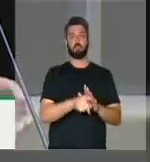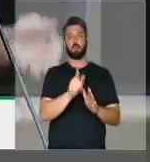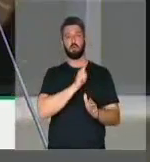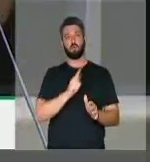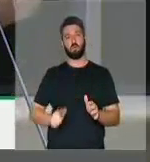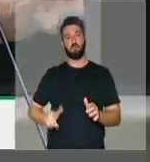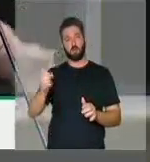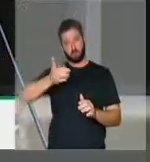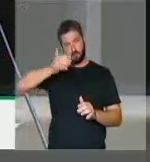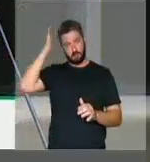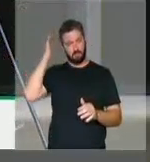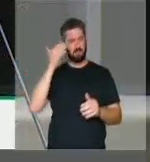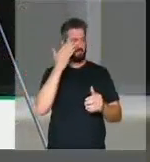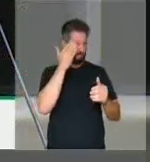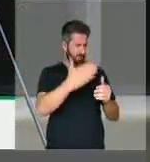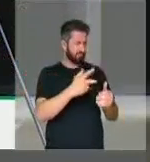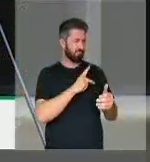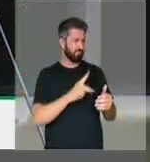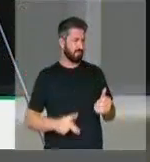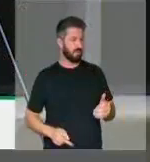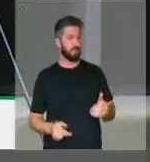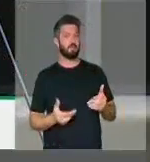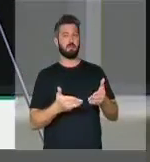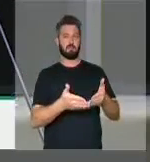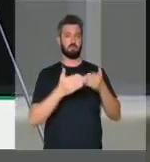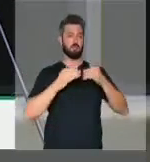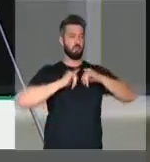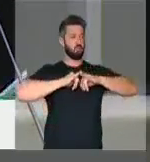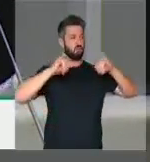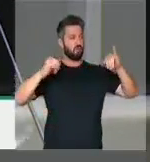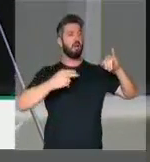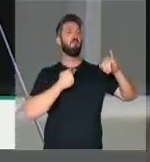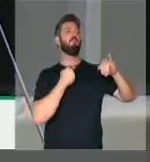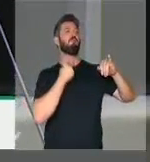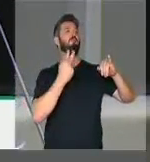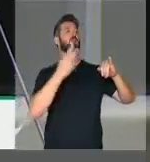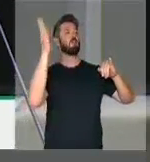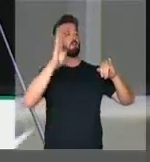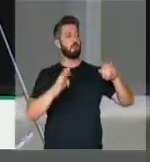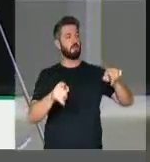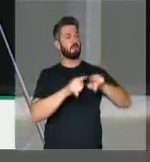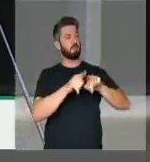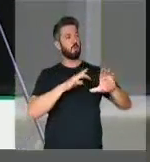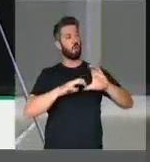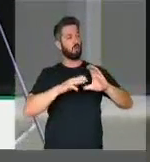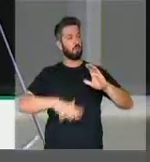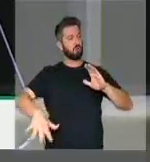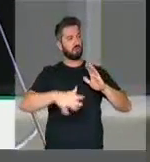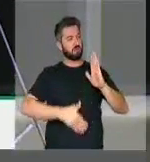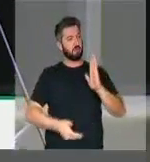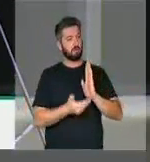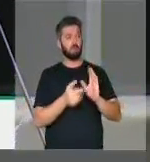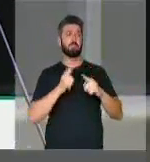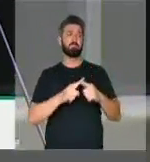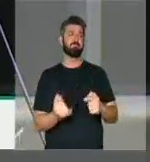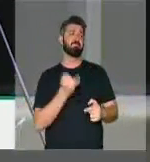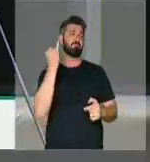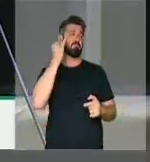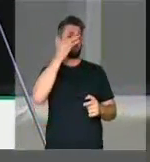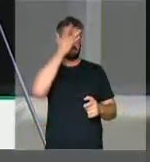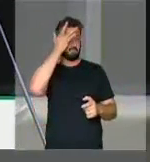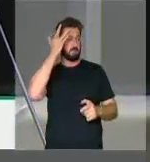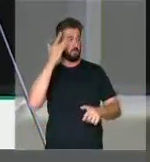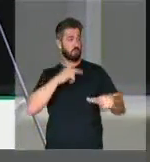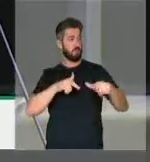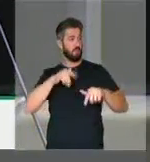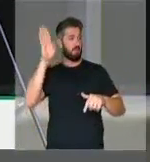governo Temer. Obrigada, senhor presidente. E eu peço a divulgação desta minha fala na voz do Brasil, porque é muito importante para os